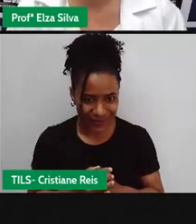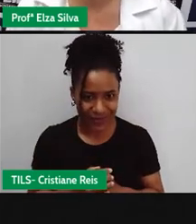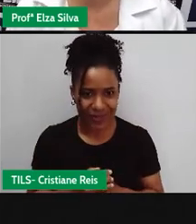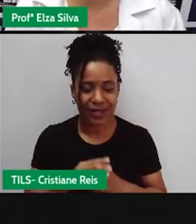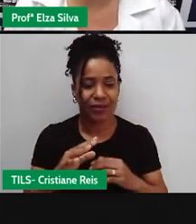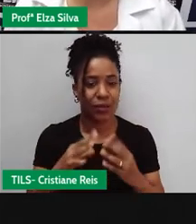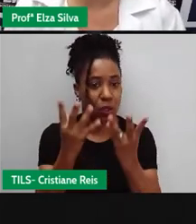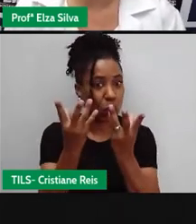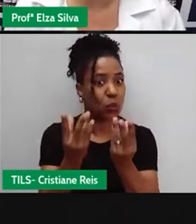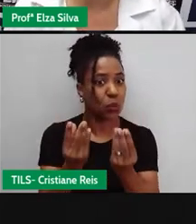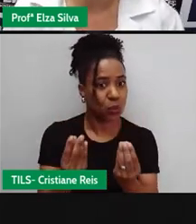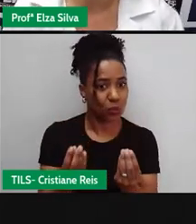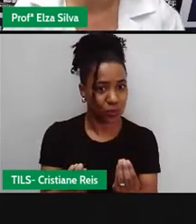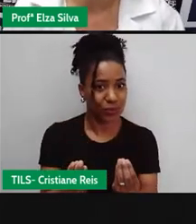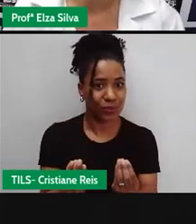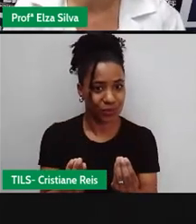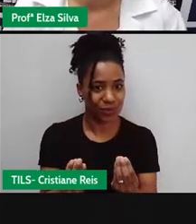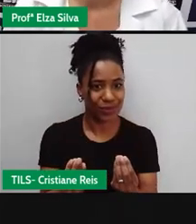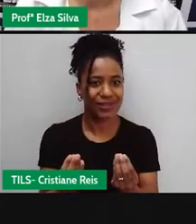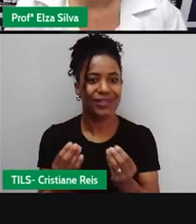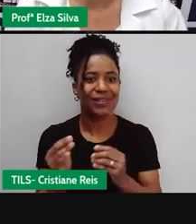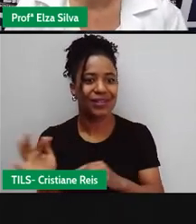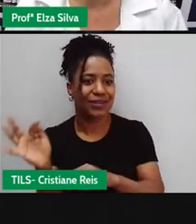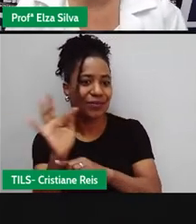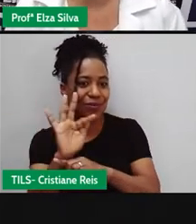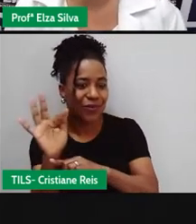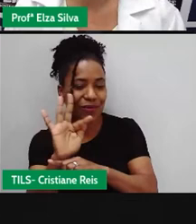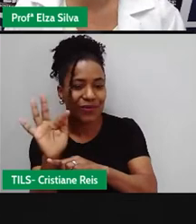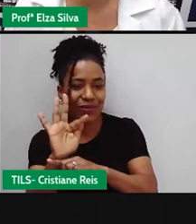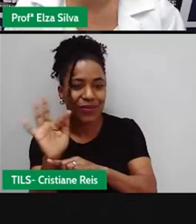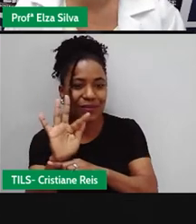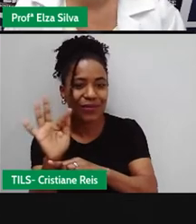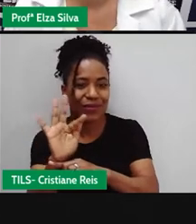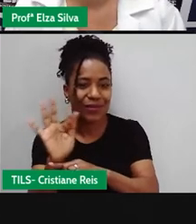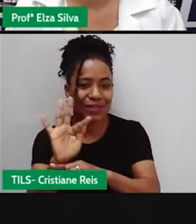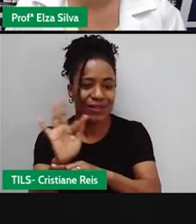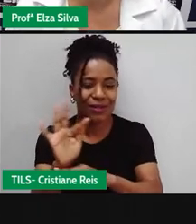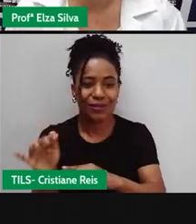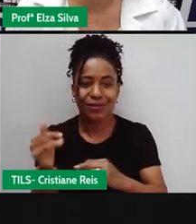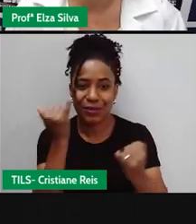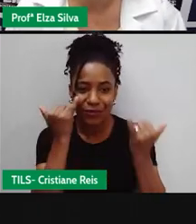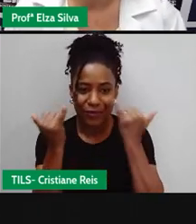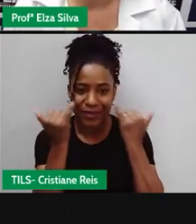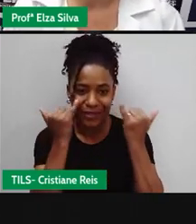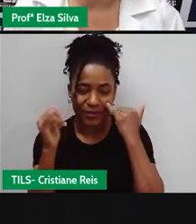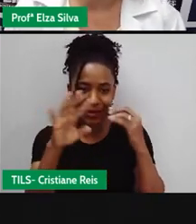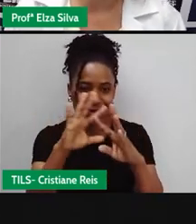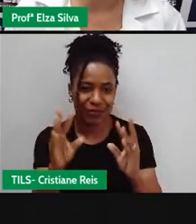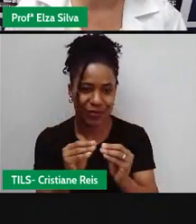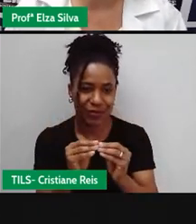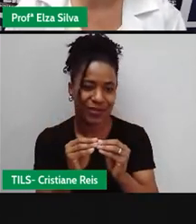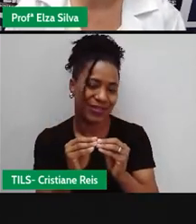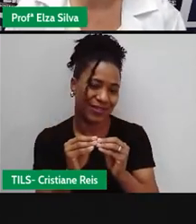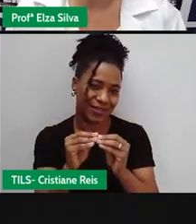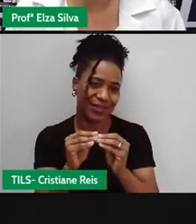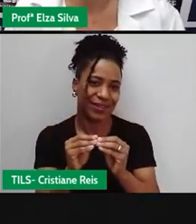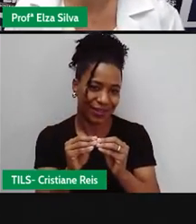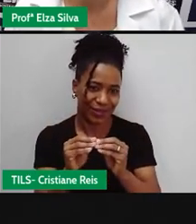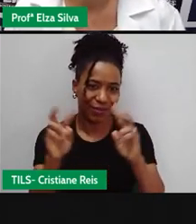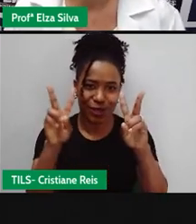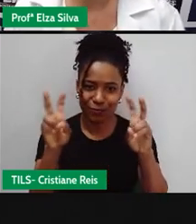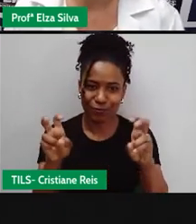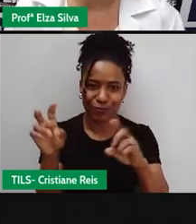sinopse que nós acabamos de ler Ele traz informações resumidas Sobre o filme Missão